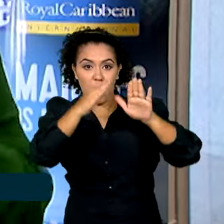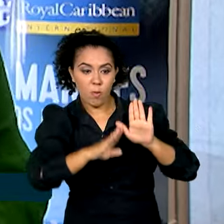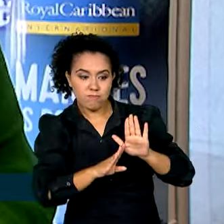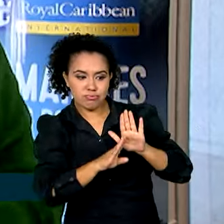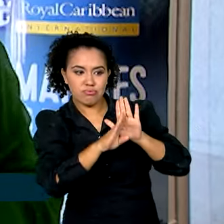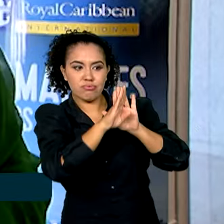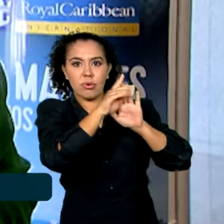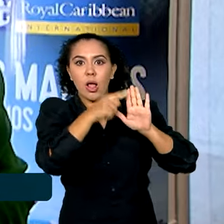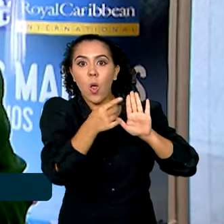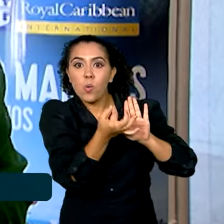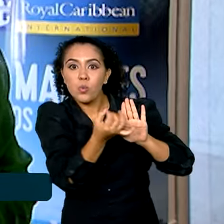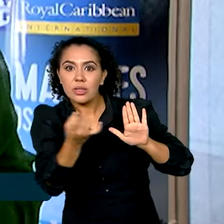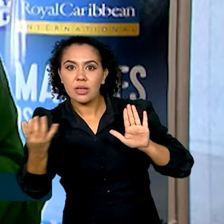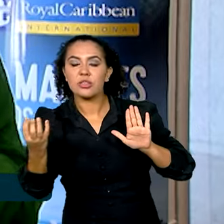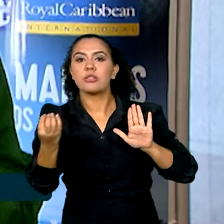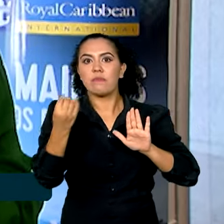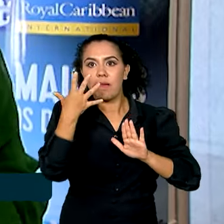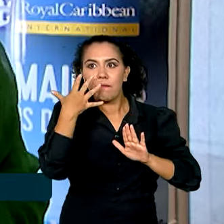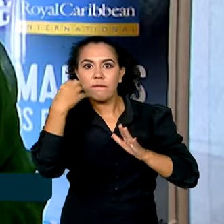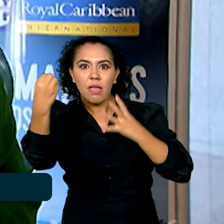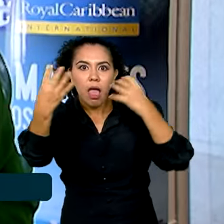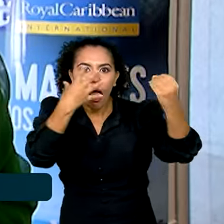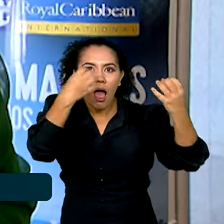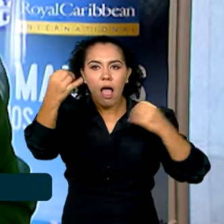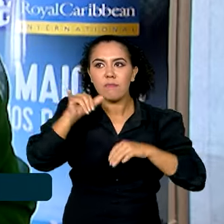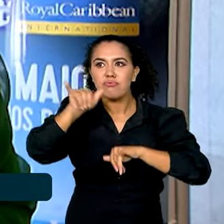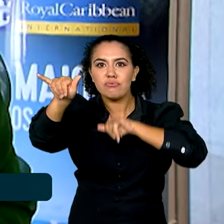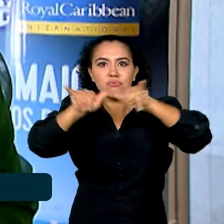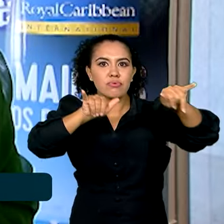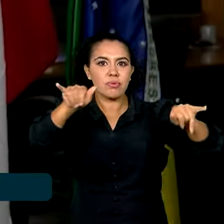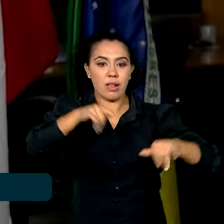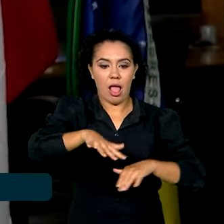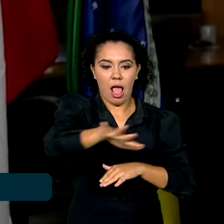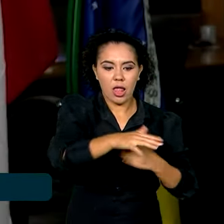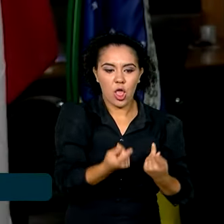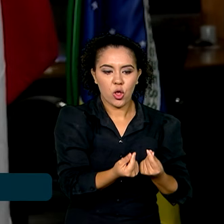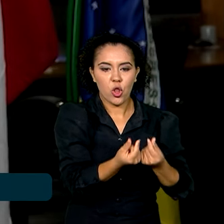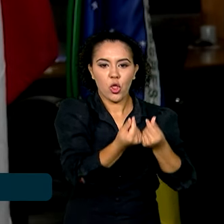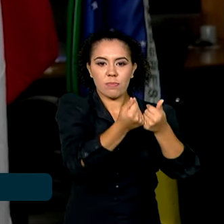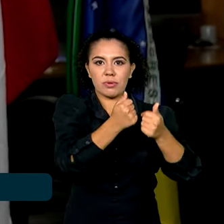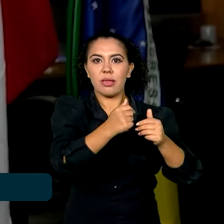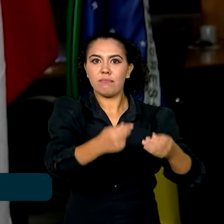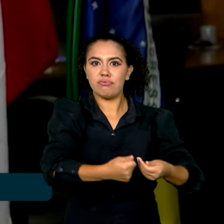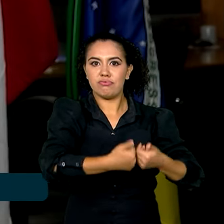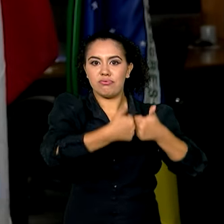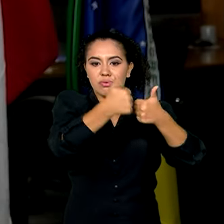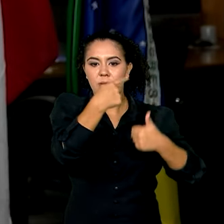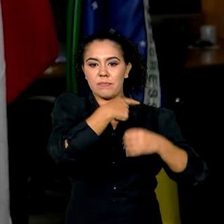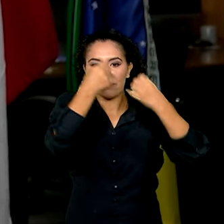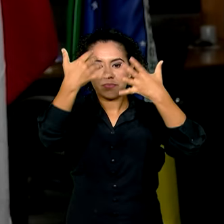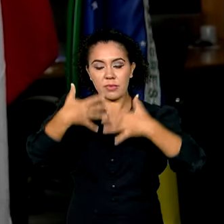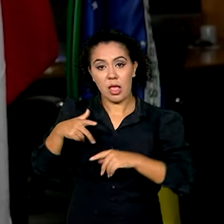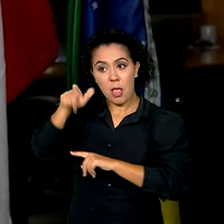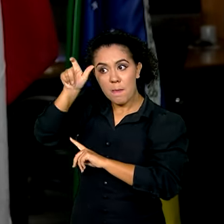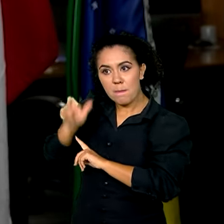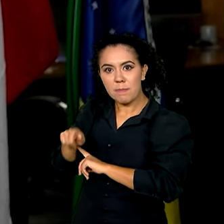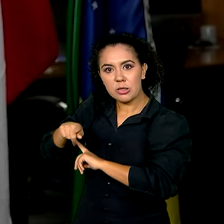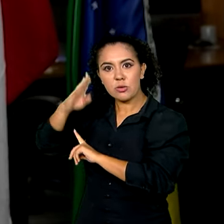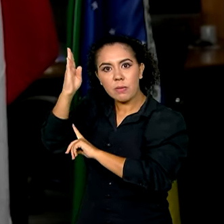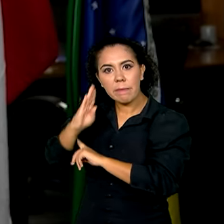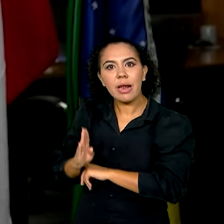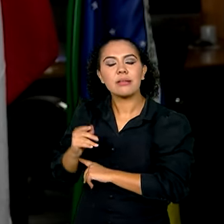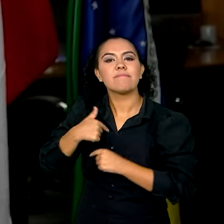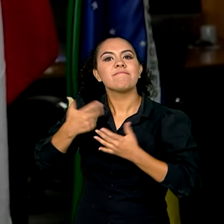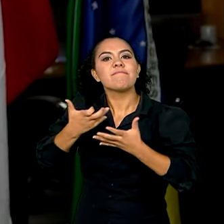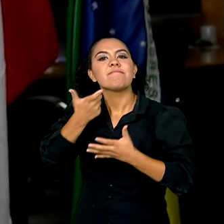no número de viagens, o setor aquece a economia. O brasileiro está mais motivado a conhecer o seu país, também